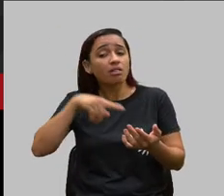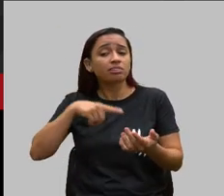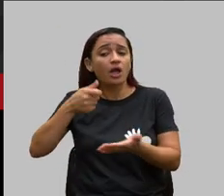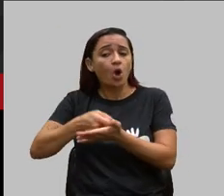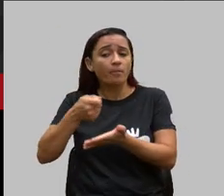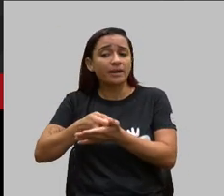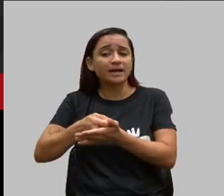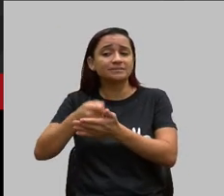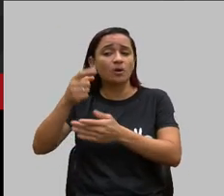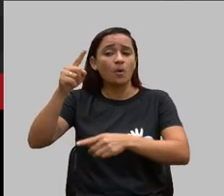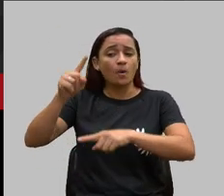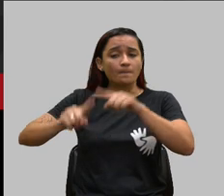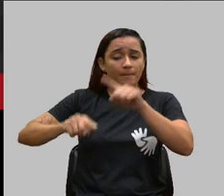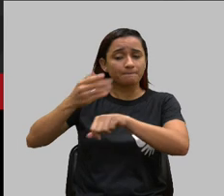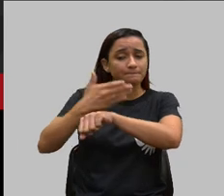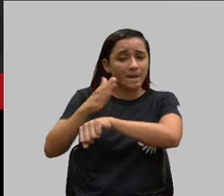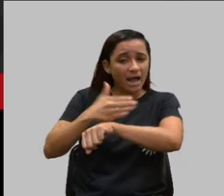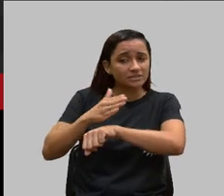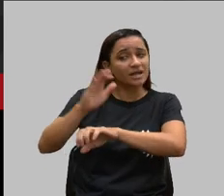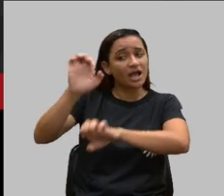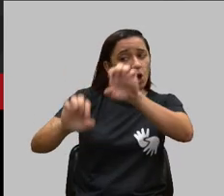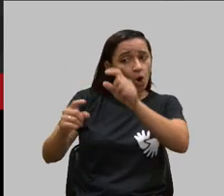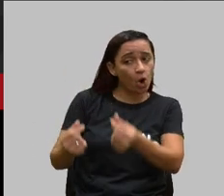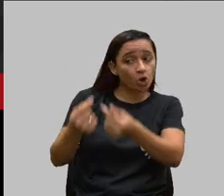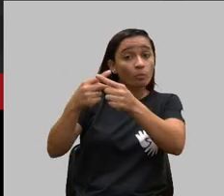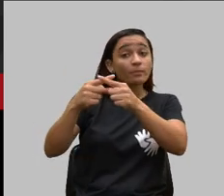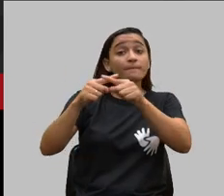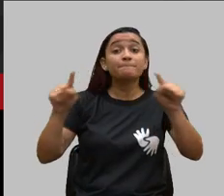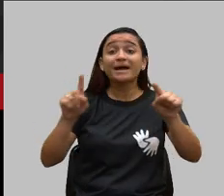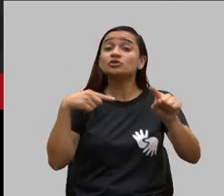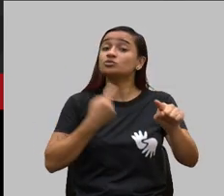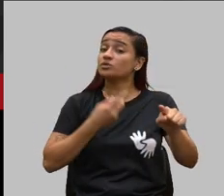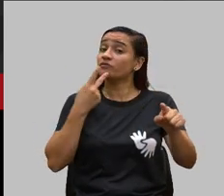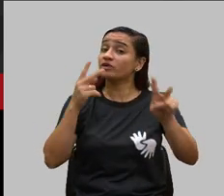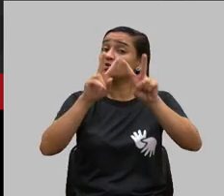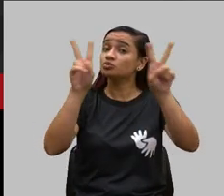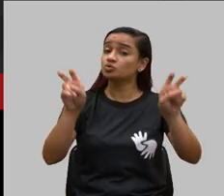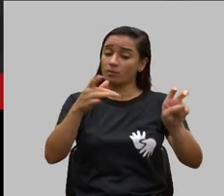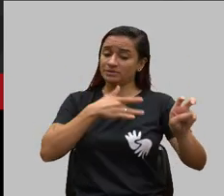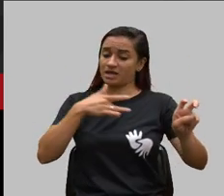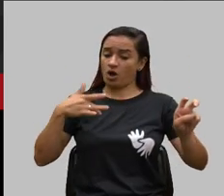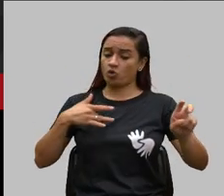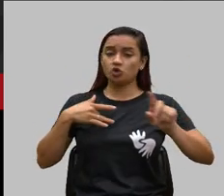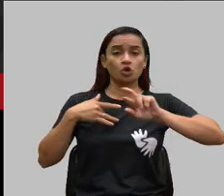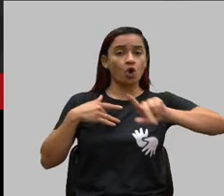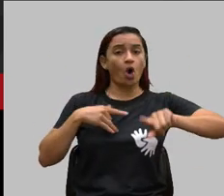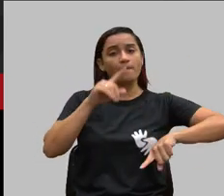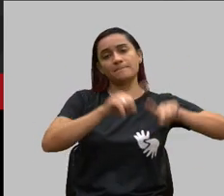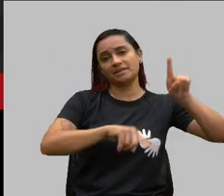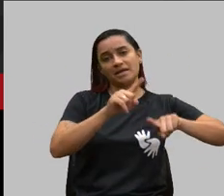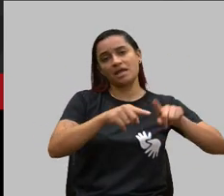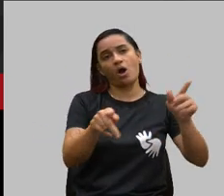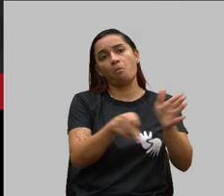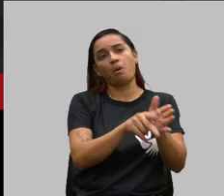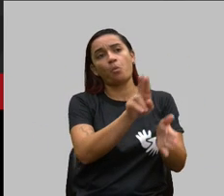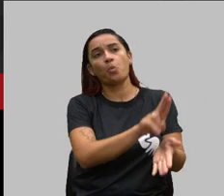tratando de saúde e não está tratando de um bem comum de consumo. Então, pode passar, por favor.